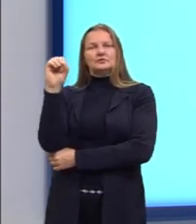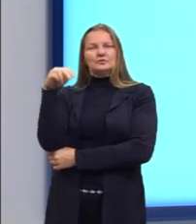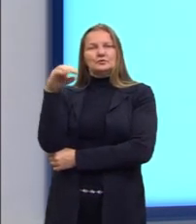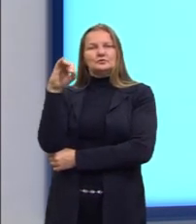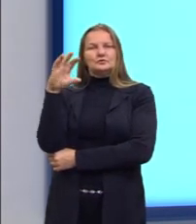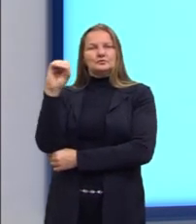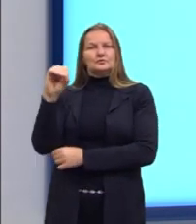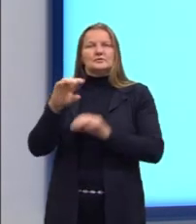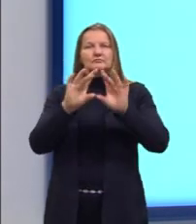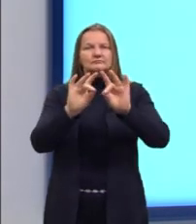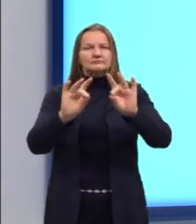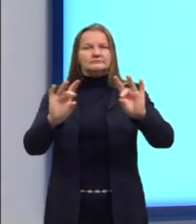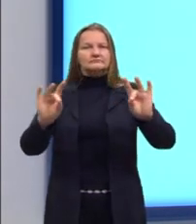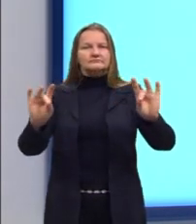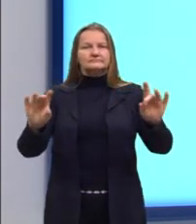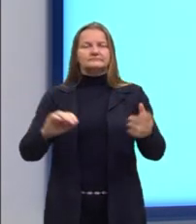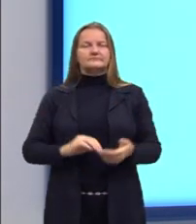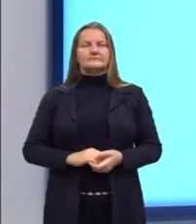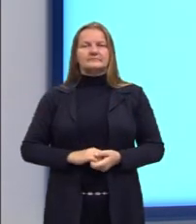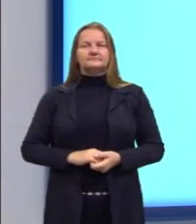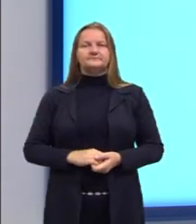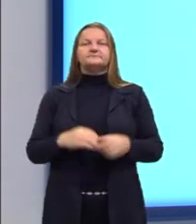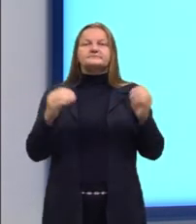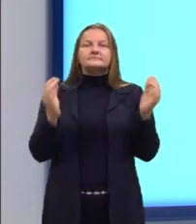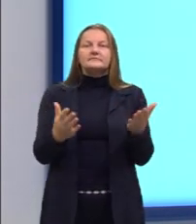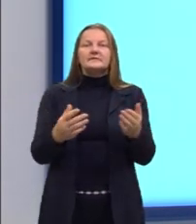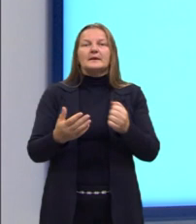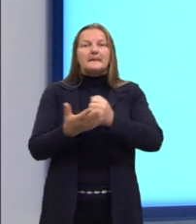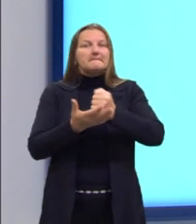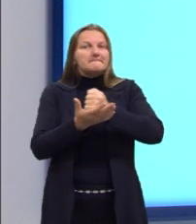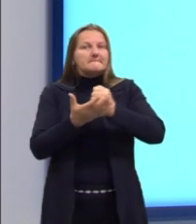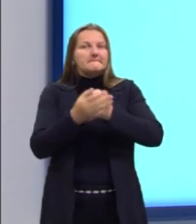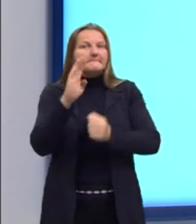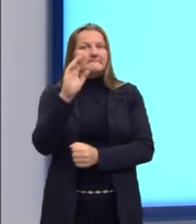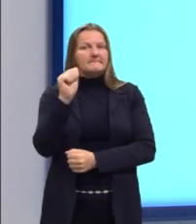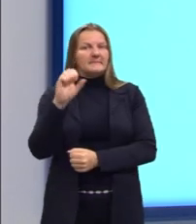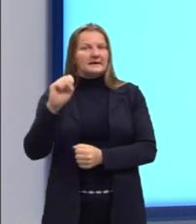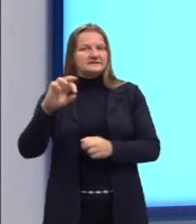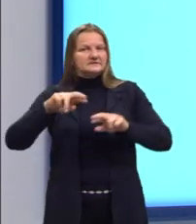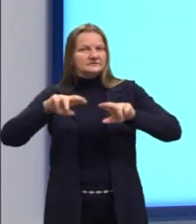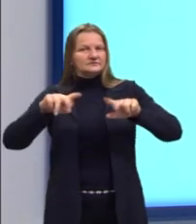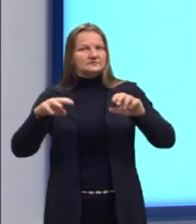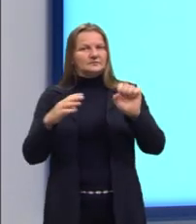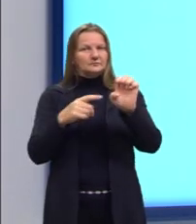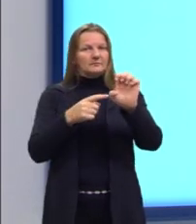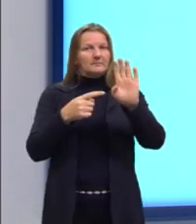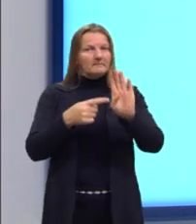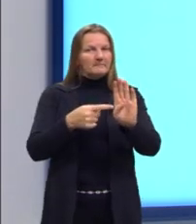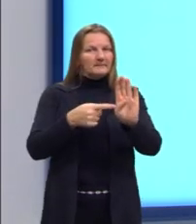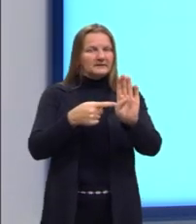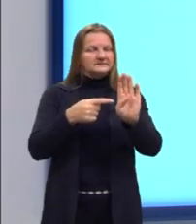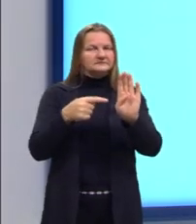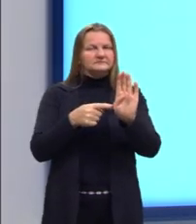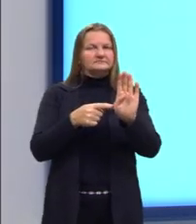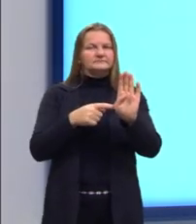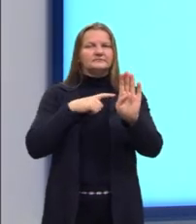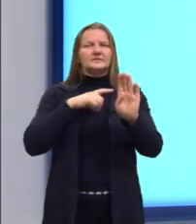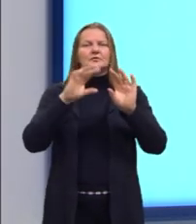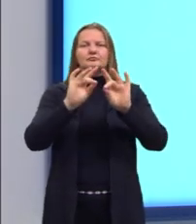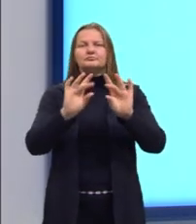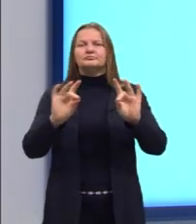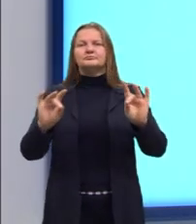acoso, porque é em meio a acoso. Já as bases, são compostos que também, lá em meio a acoso, elas